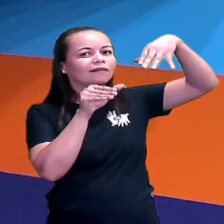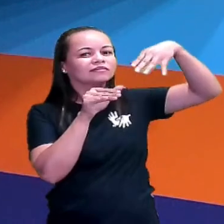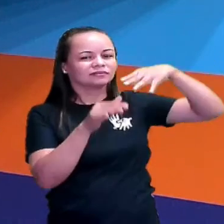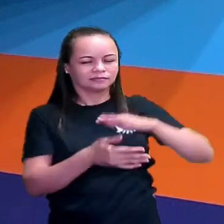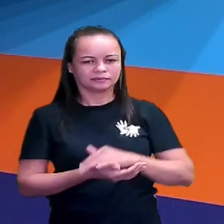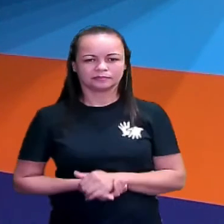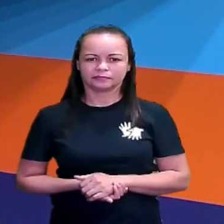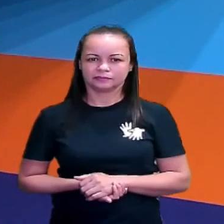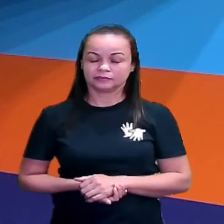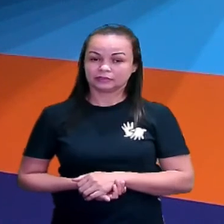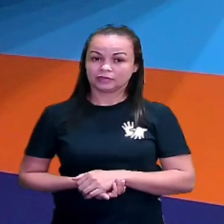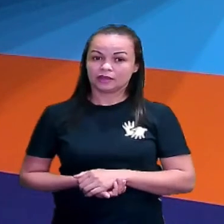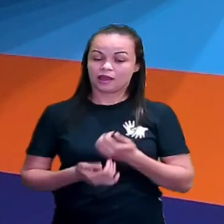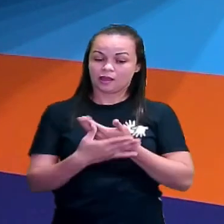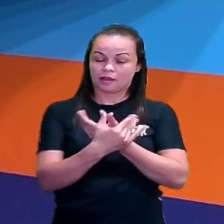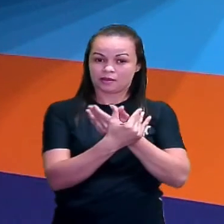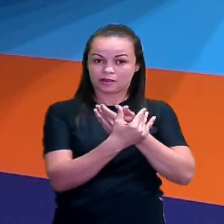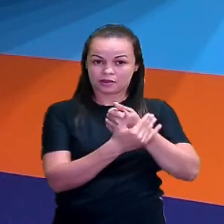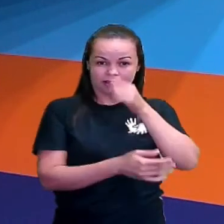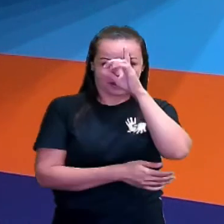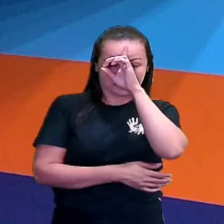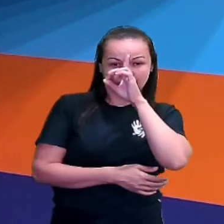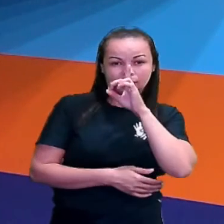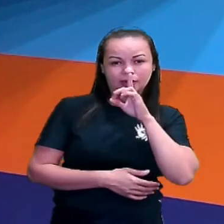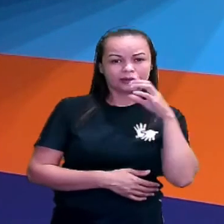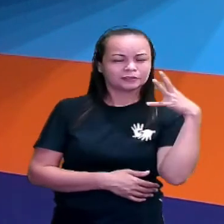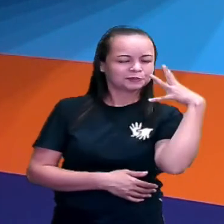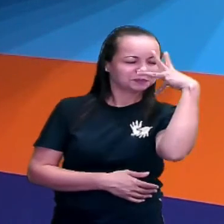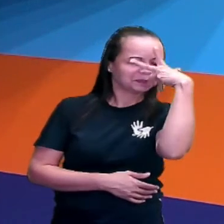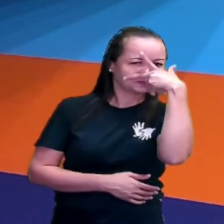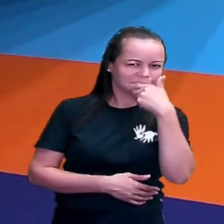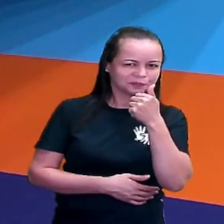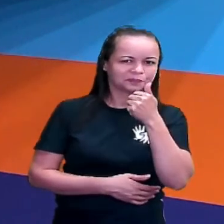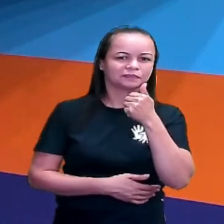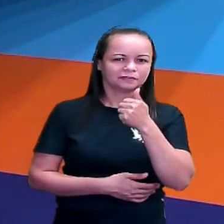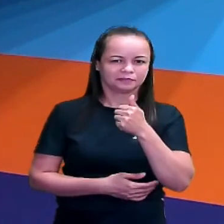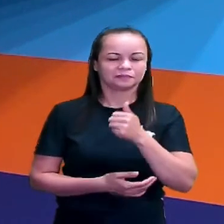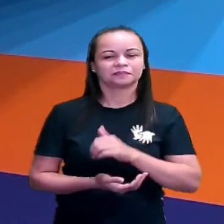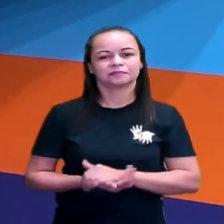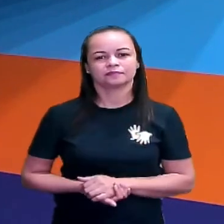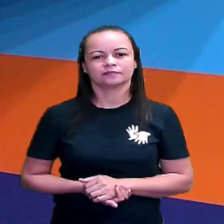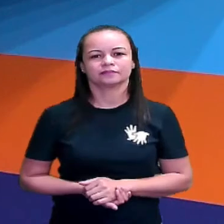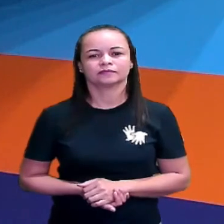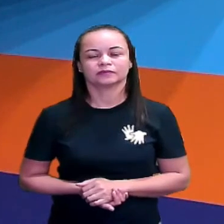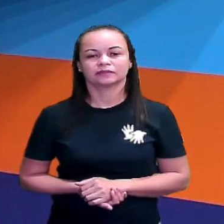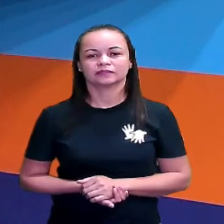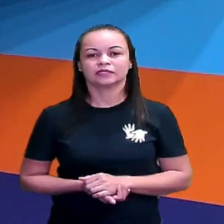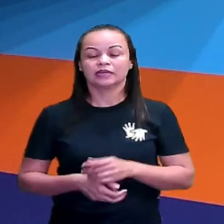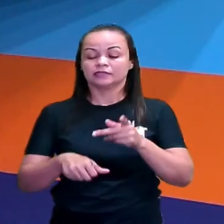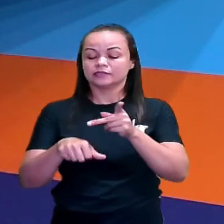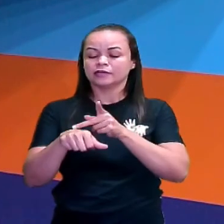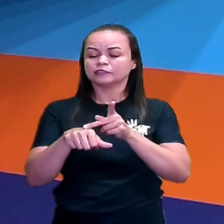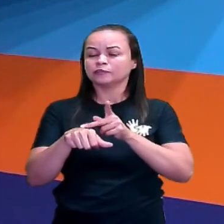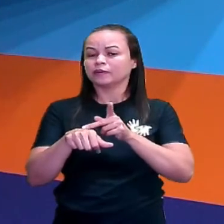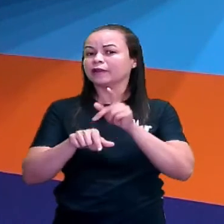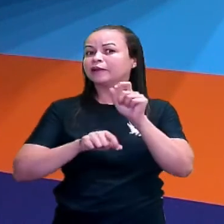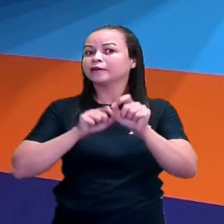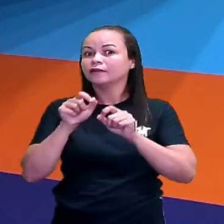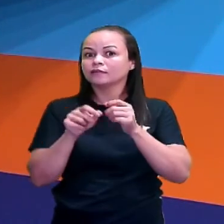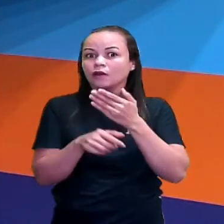amarelinhas são tão bonitinhas. E as pretas, então,